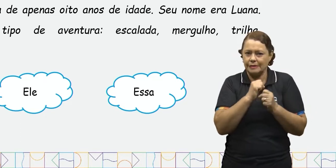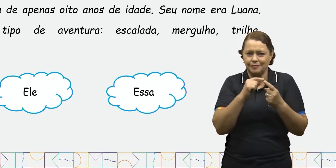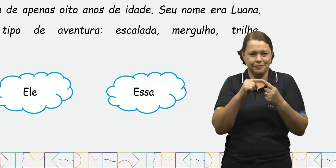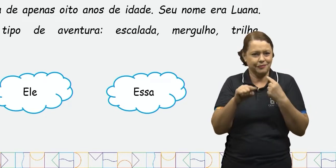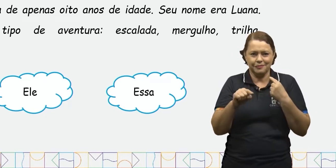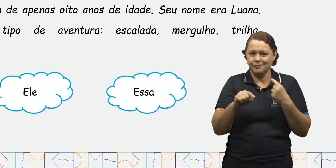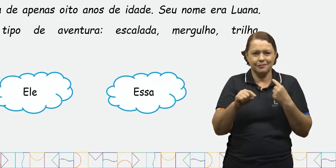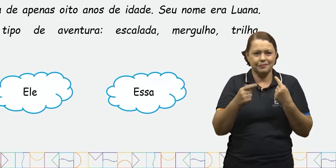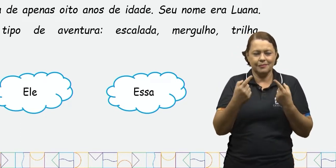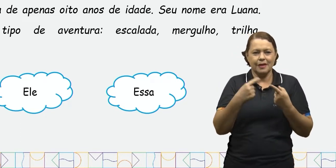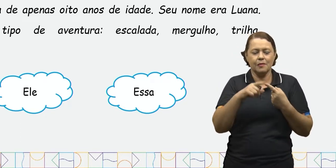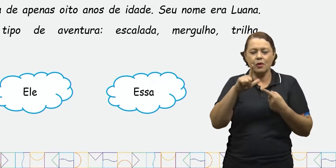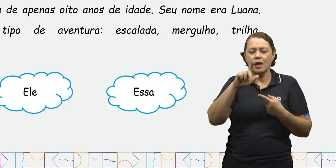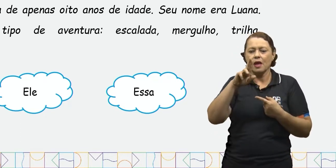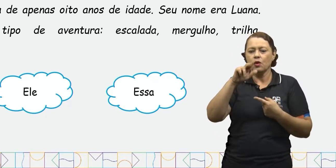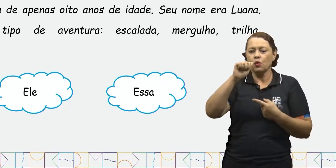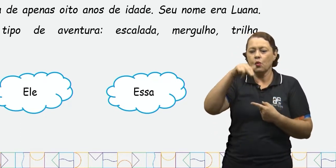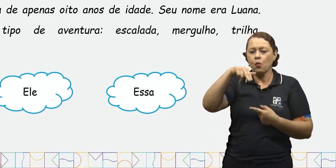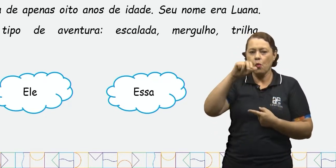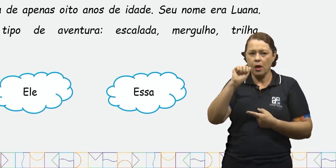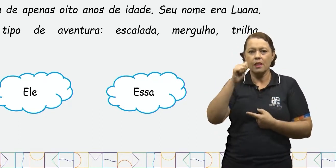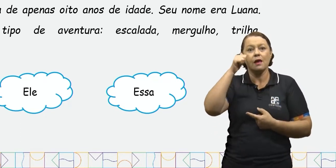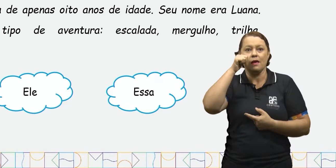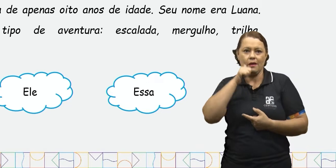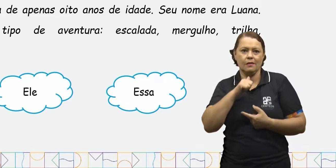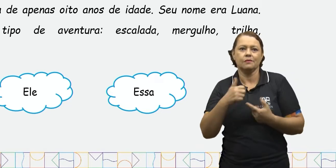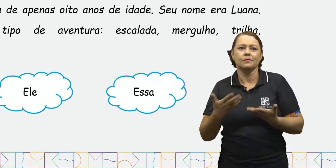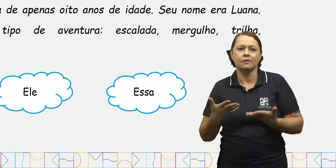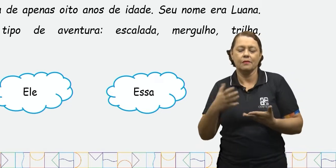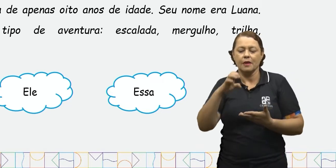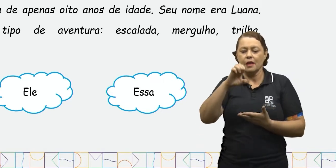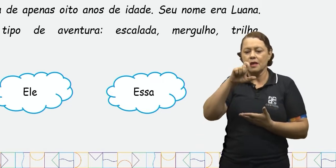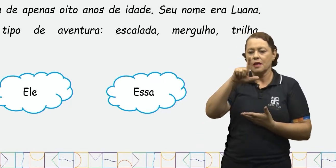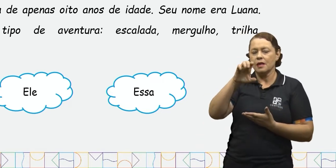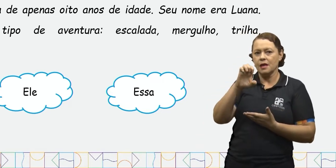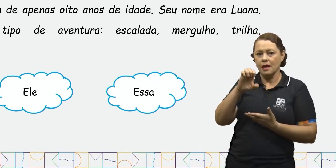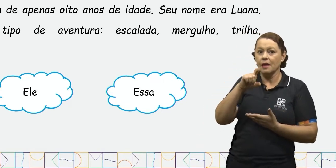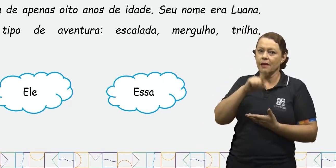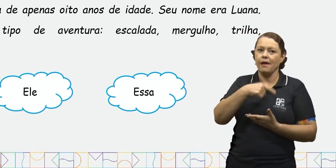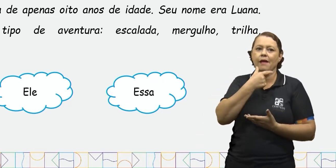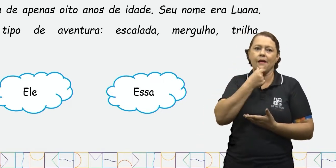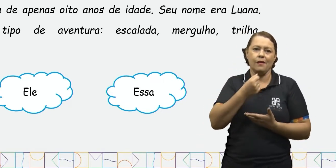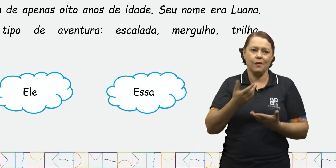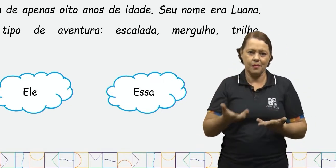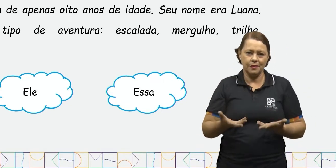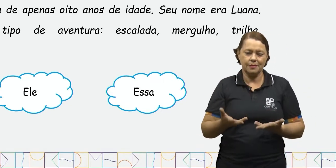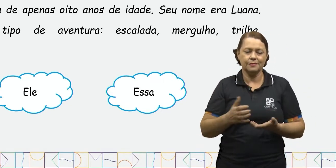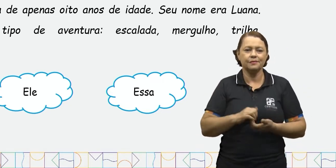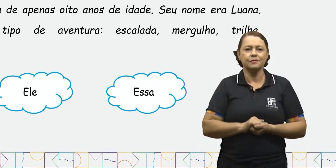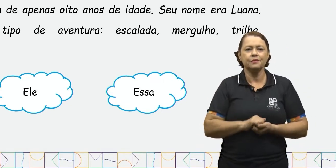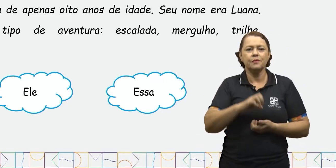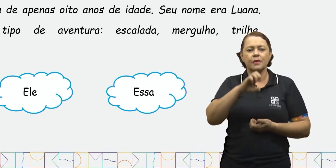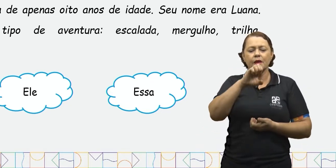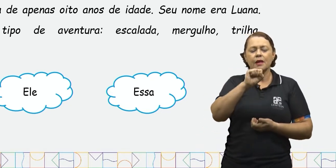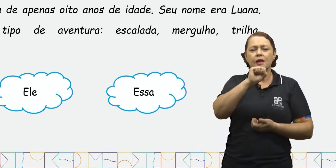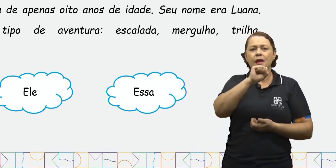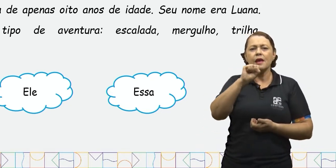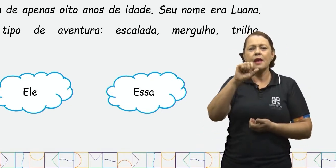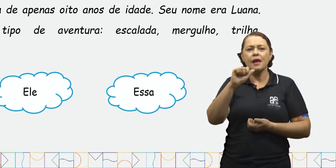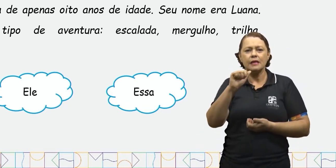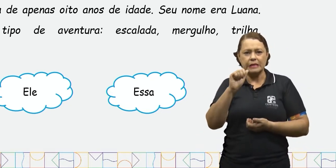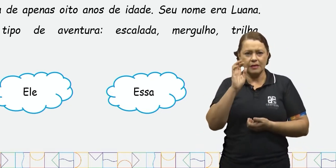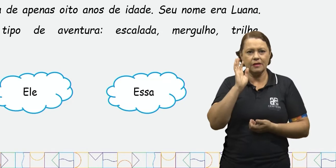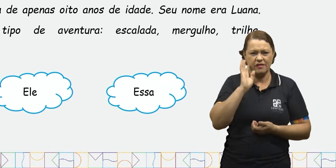Até porque Luana é um substantivo feminino, e ele é um pronome masculino. E essa, será que ia ficar legal?